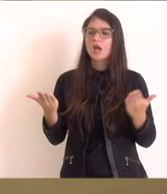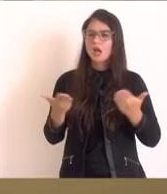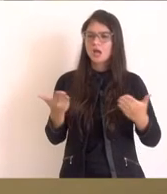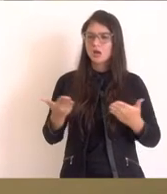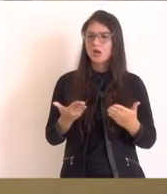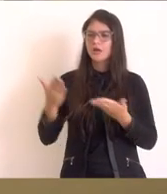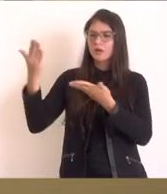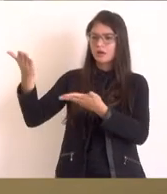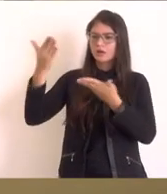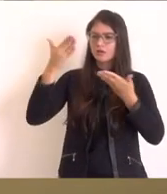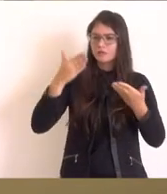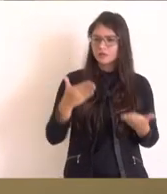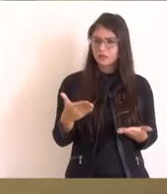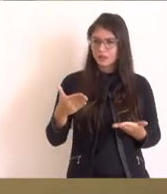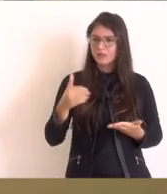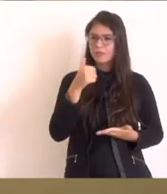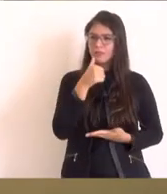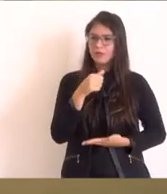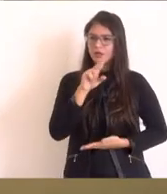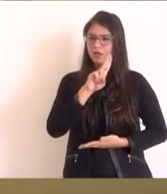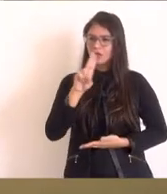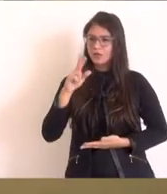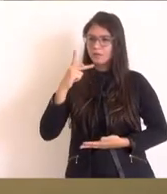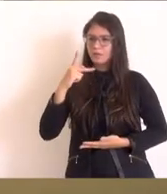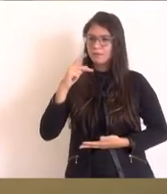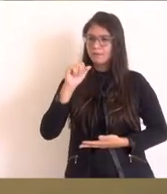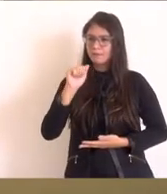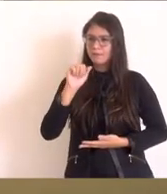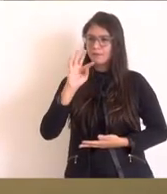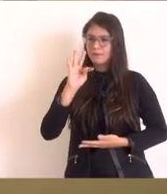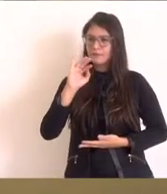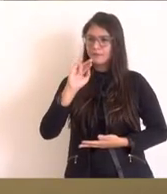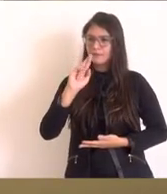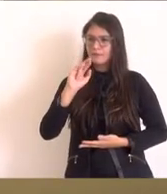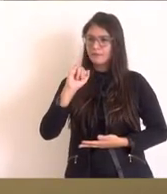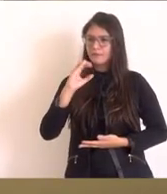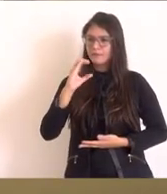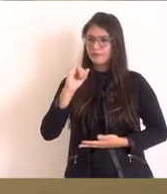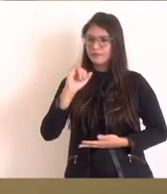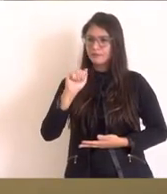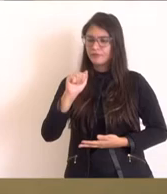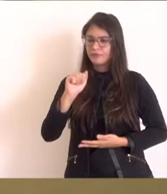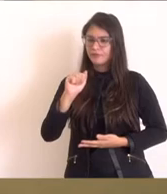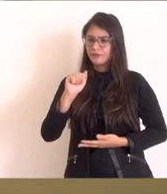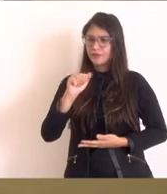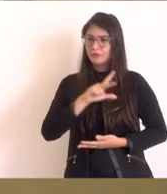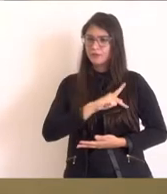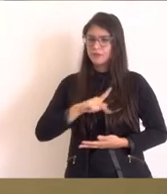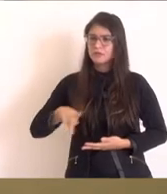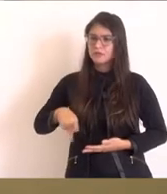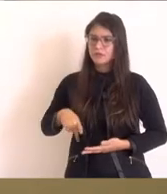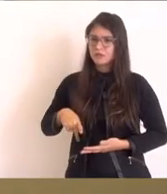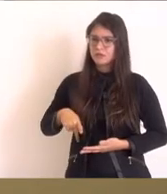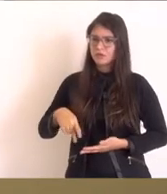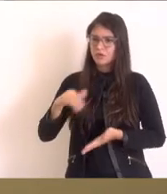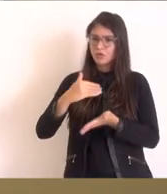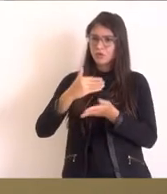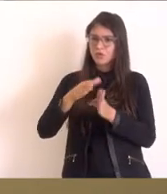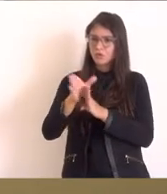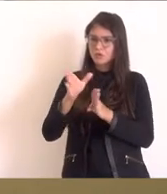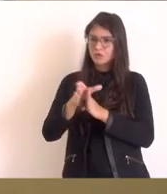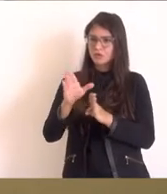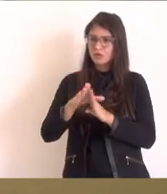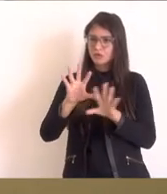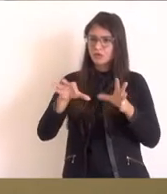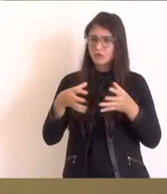palavra para a Patrícia, que é presidente do Conselho Comunitário de Segurança de Cap... E depois vamos